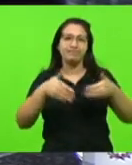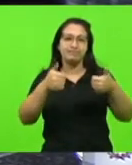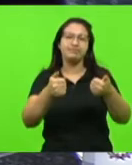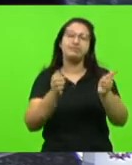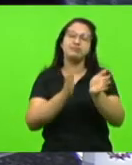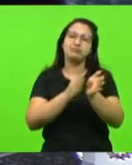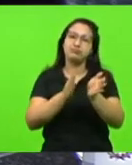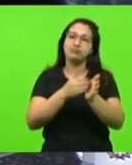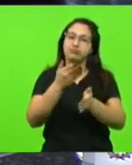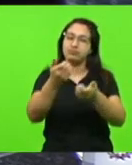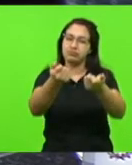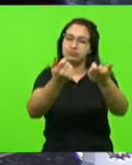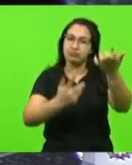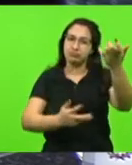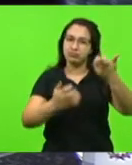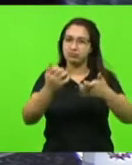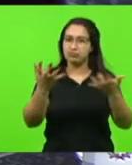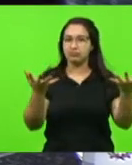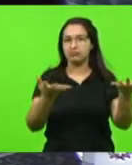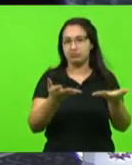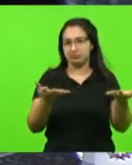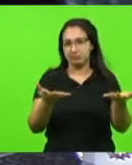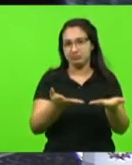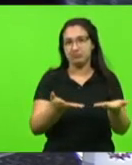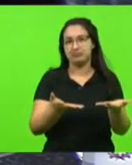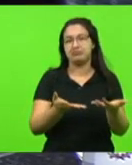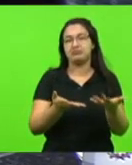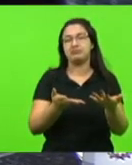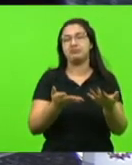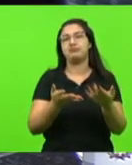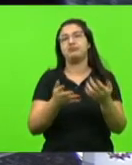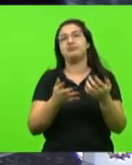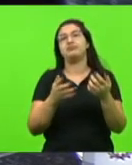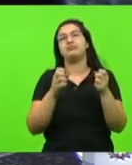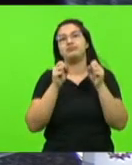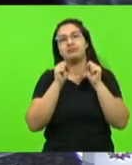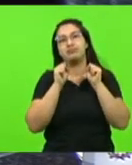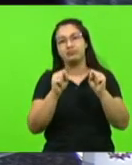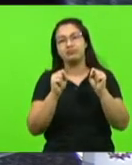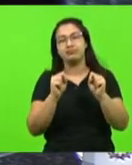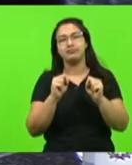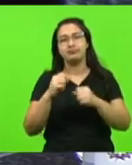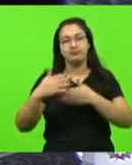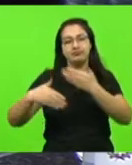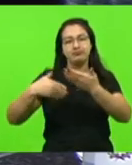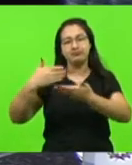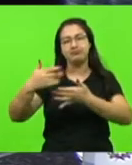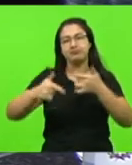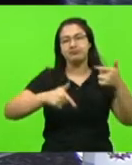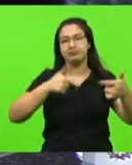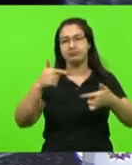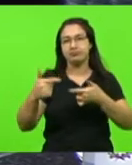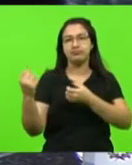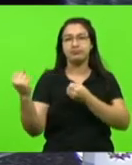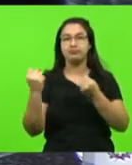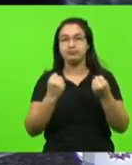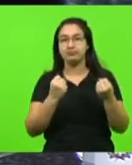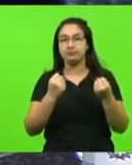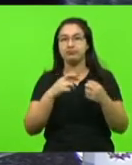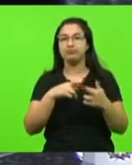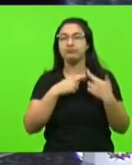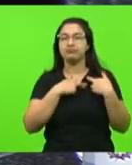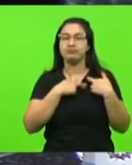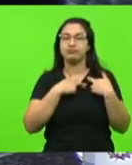esclarecimento no dia de hoje aqui e que tão logo, através de um trabalho forte e responsável, nós tenhamos sempre dias melhores. Então,